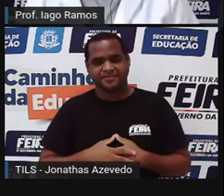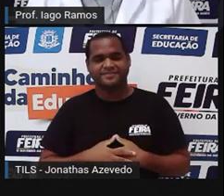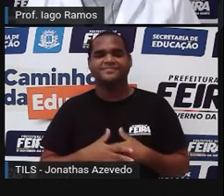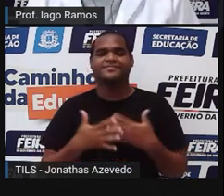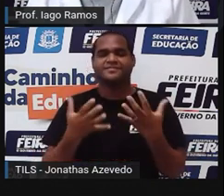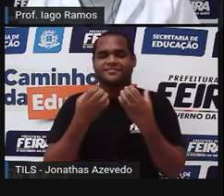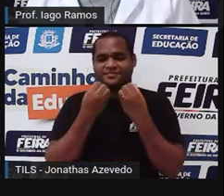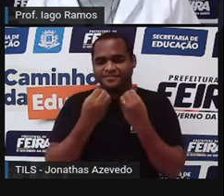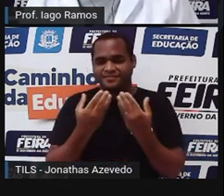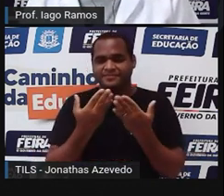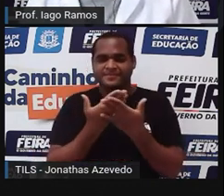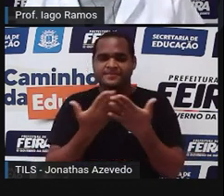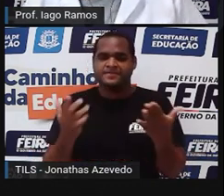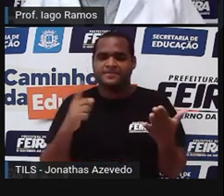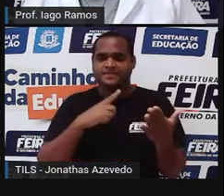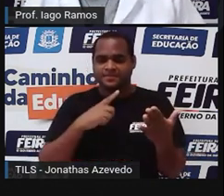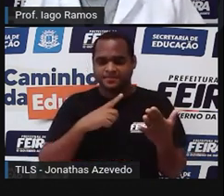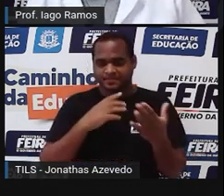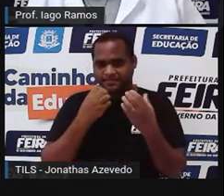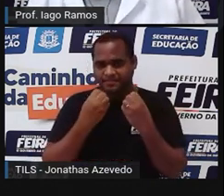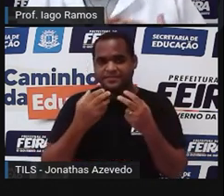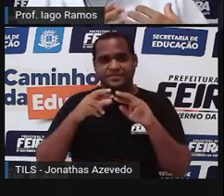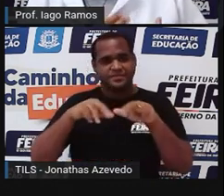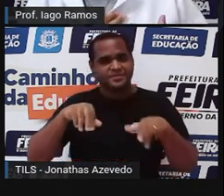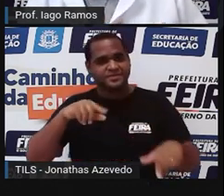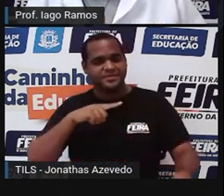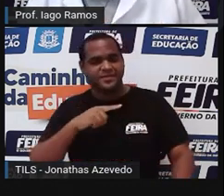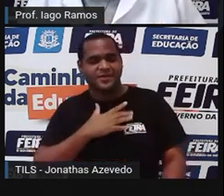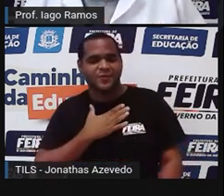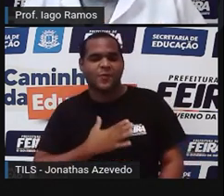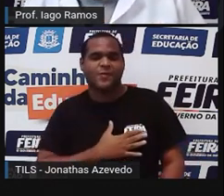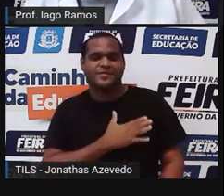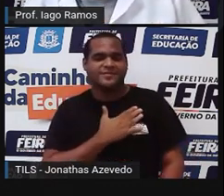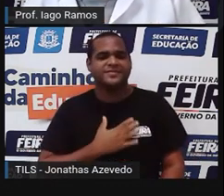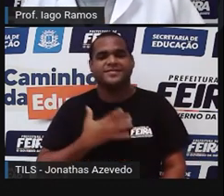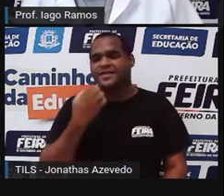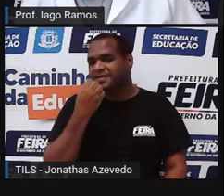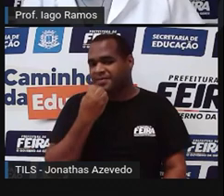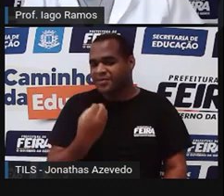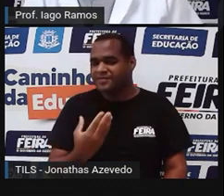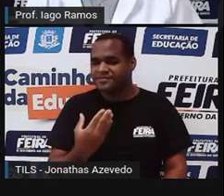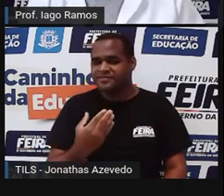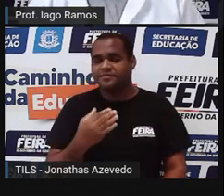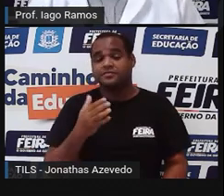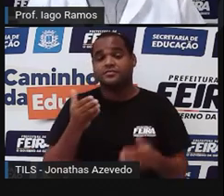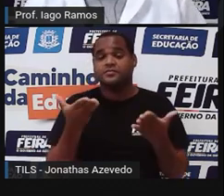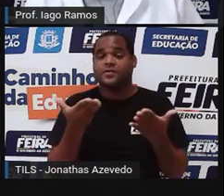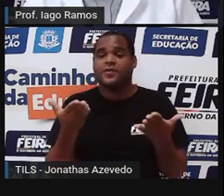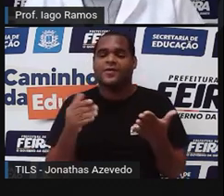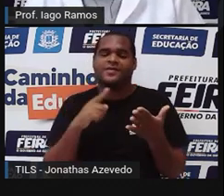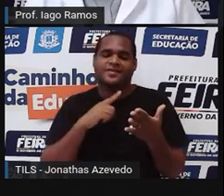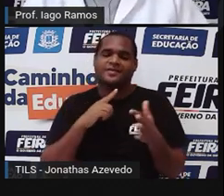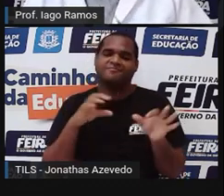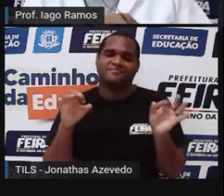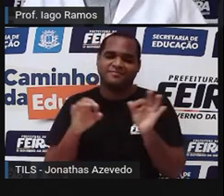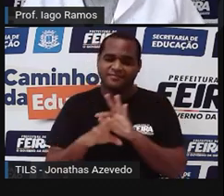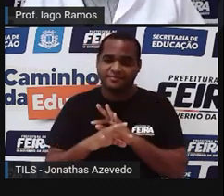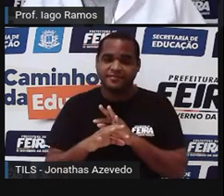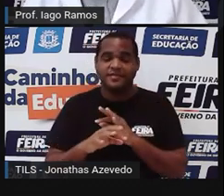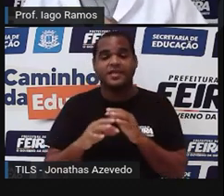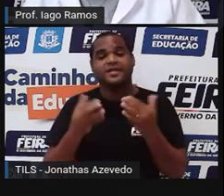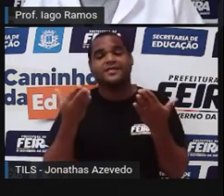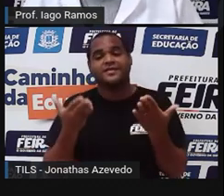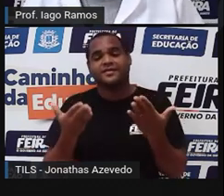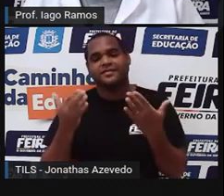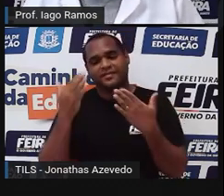eu espero que você tenha curtido a aula. Nós aqui curtimos bastante, tá bom? Mas a gente vai ficar por aqui, certo? Desde